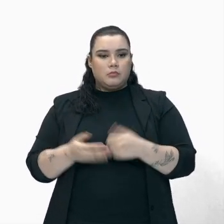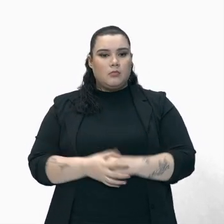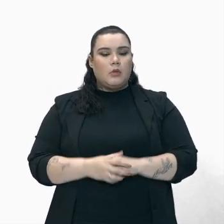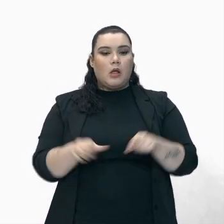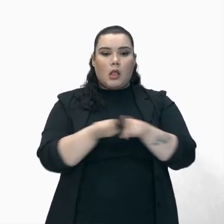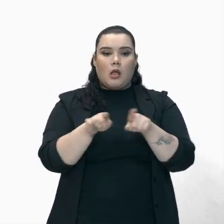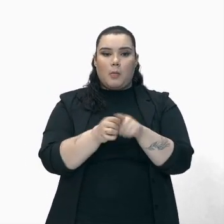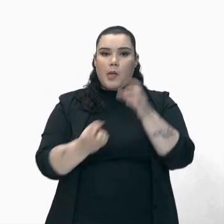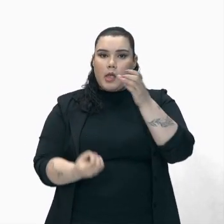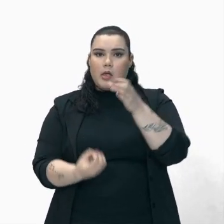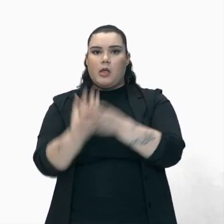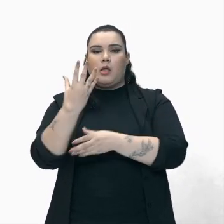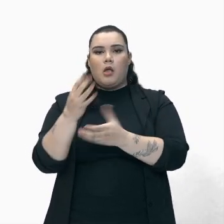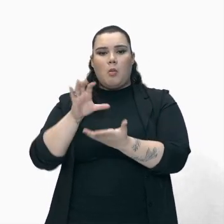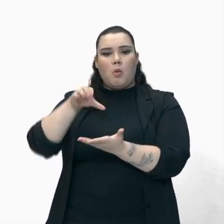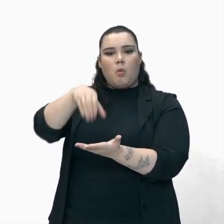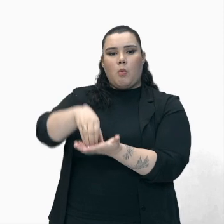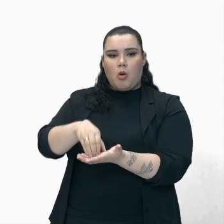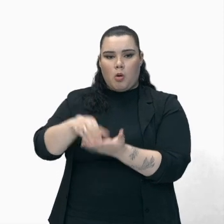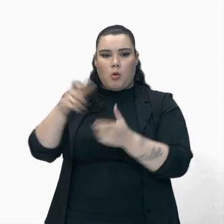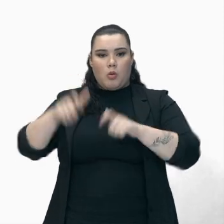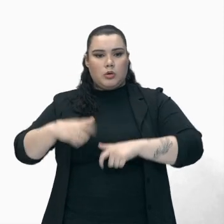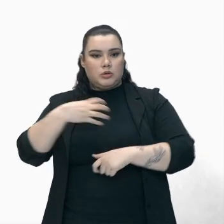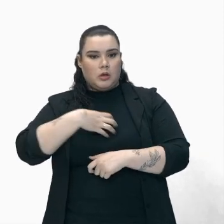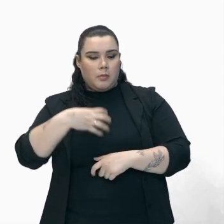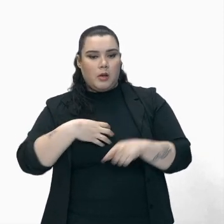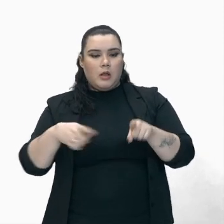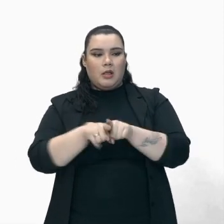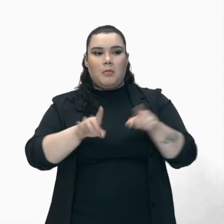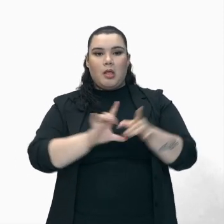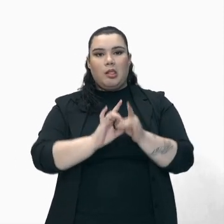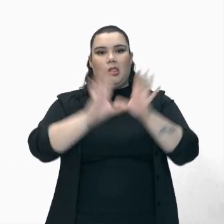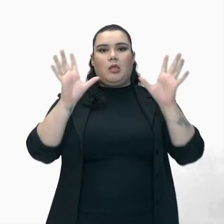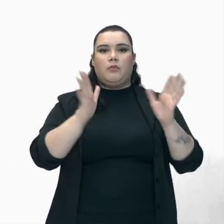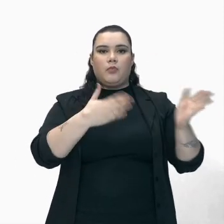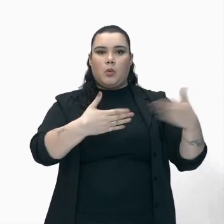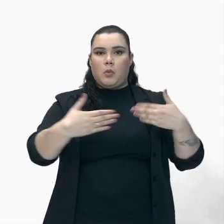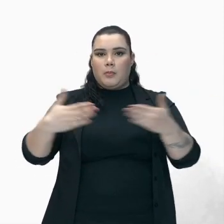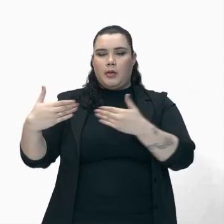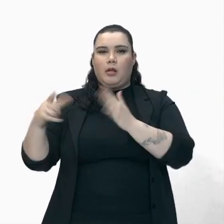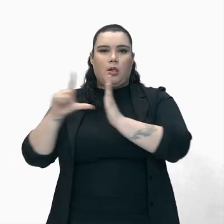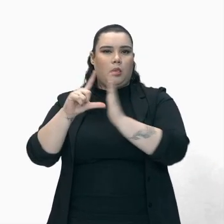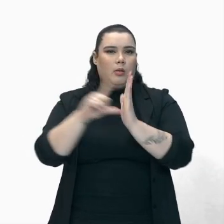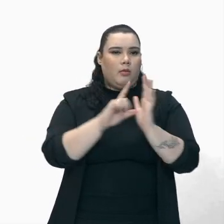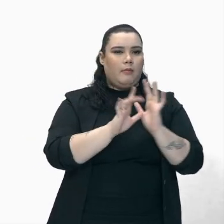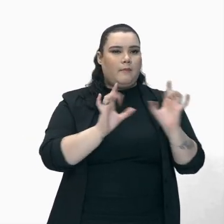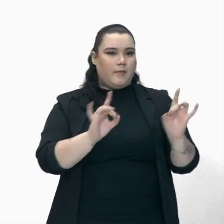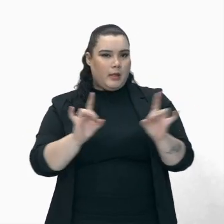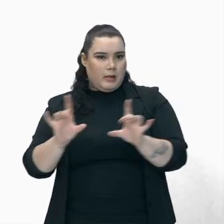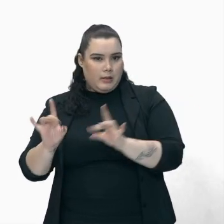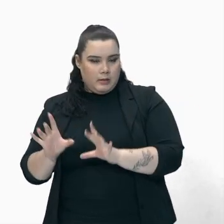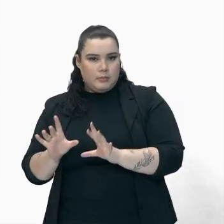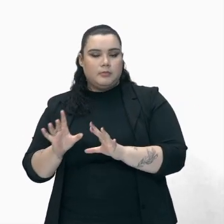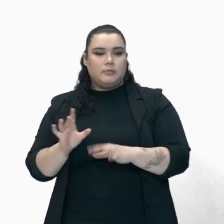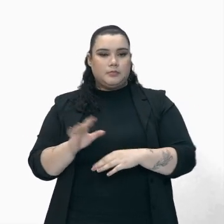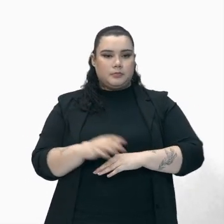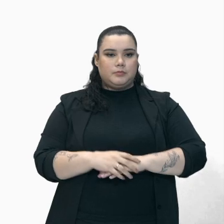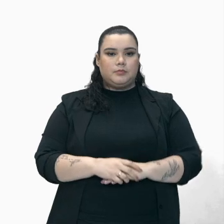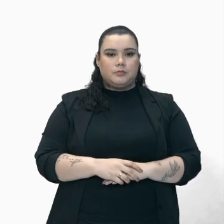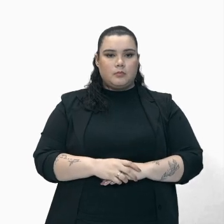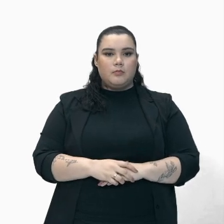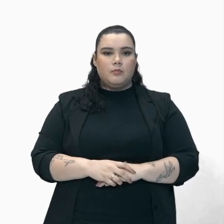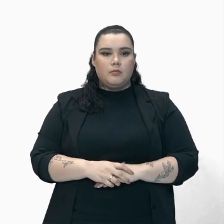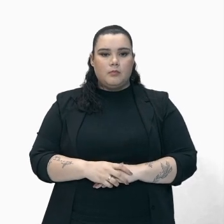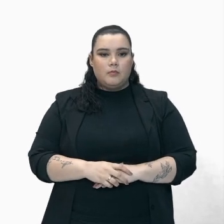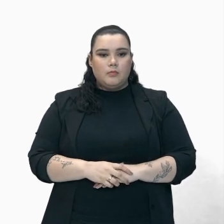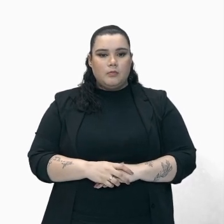da instalação De uma república Na Bahia E da liberdade De comércio Vamos então Voltando no texto